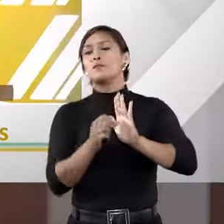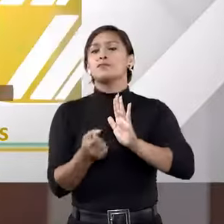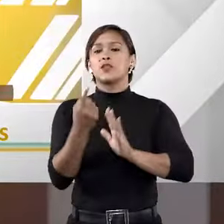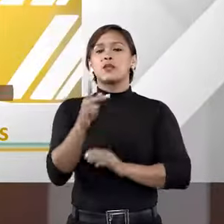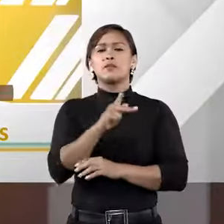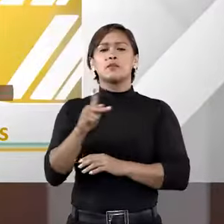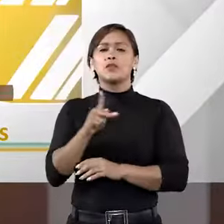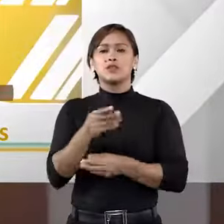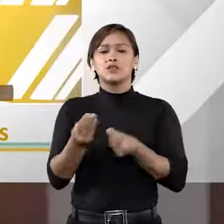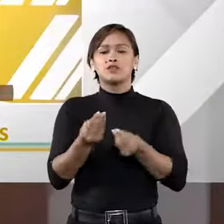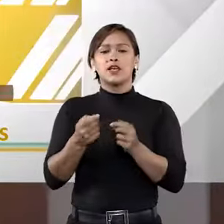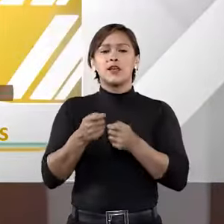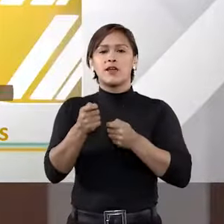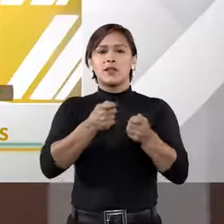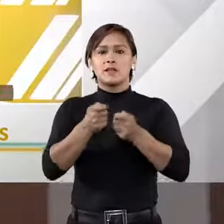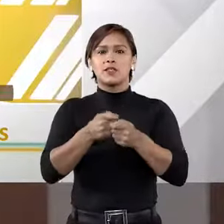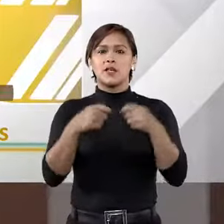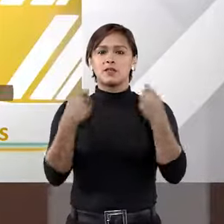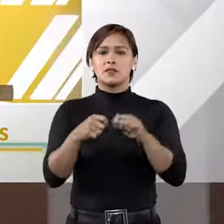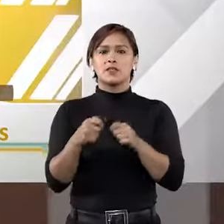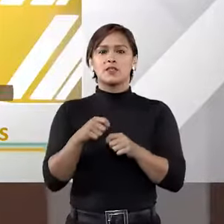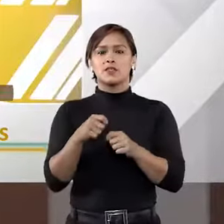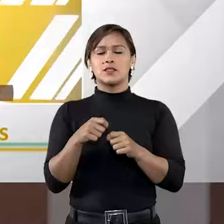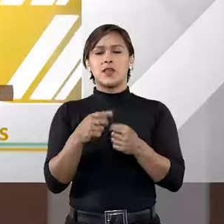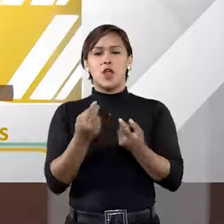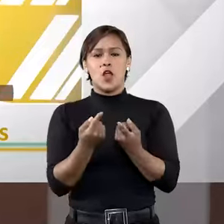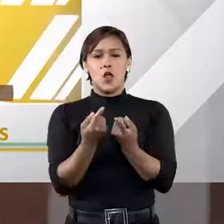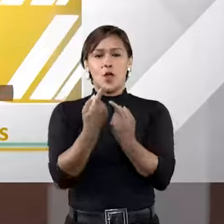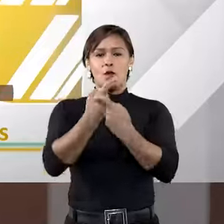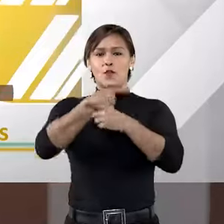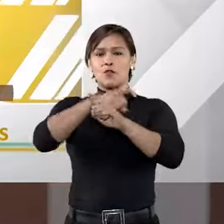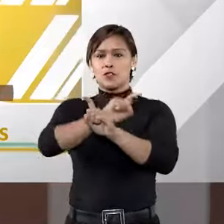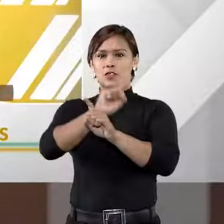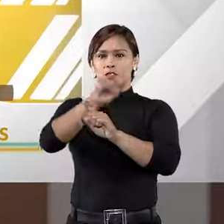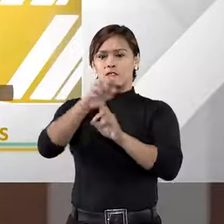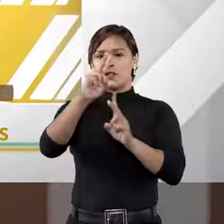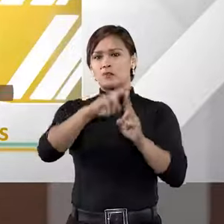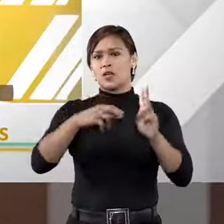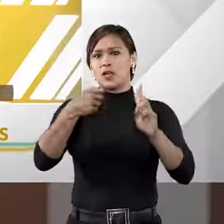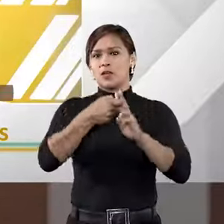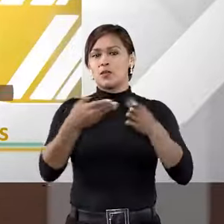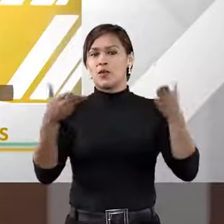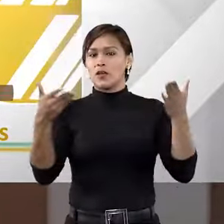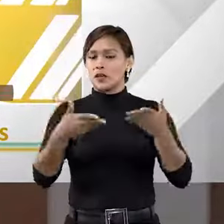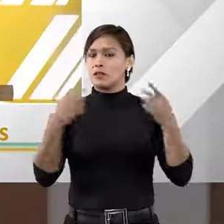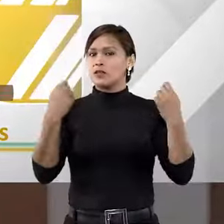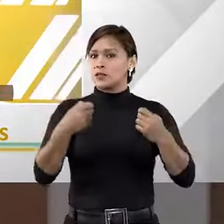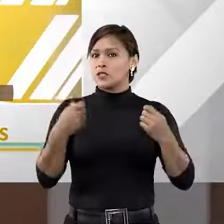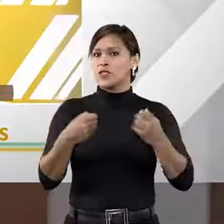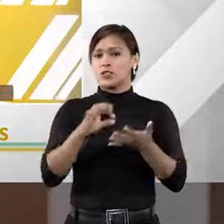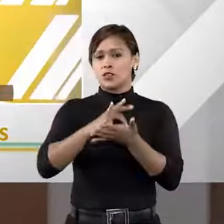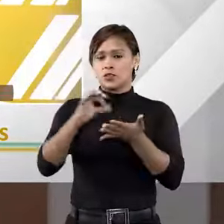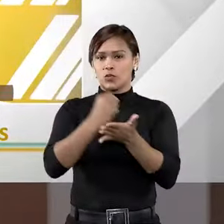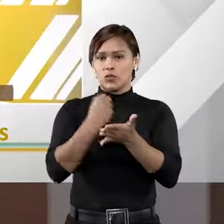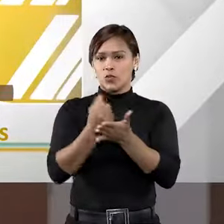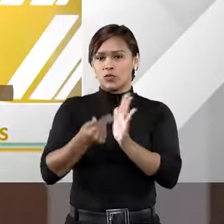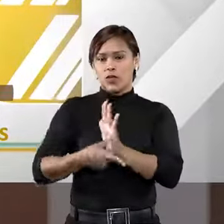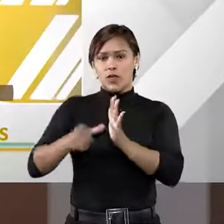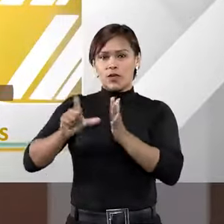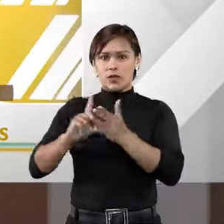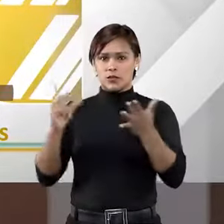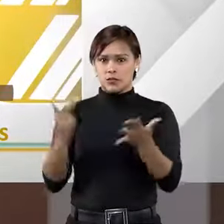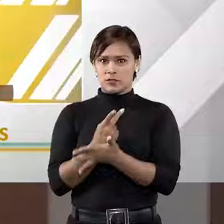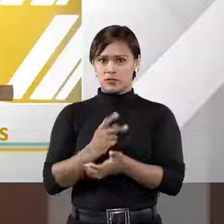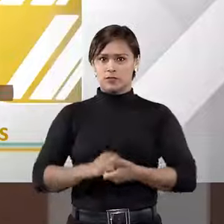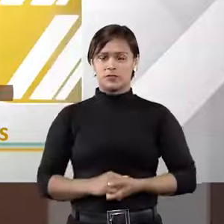Talamini, e a arbitragem deve ser convencionada pelas partes em que momento? Precisa de um contrato prévio para isso?